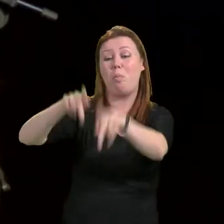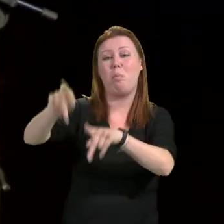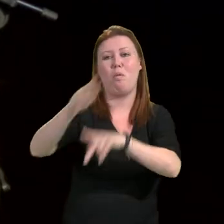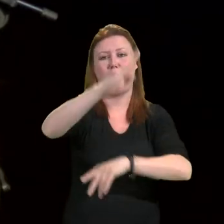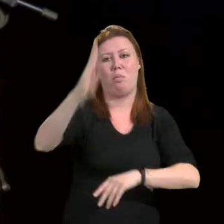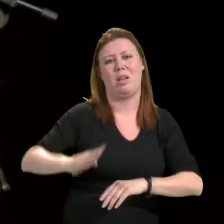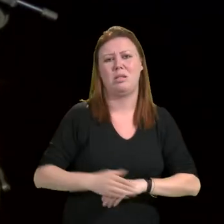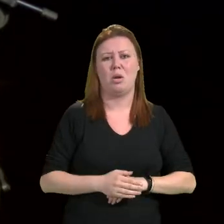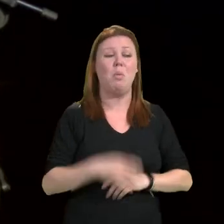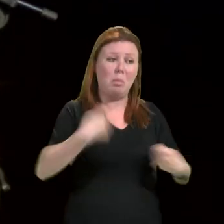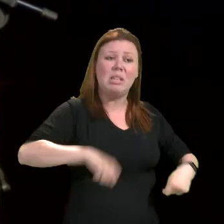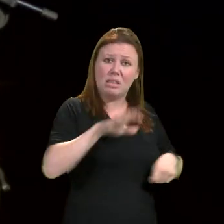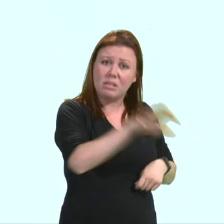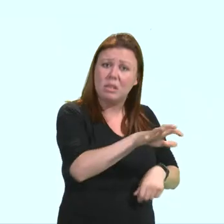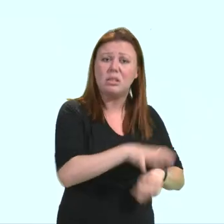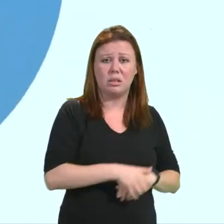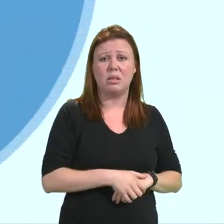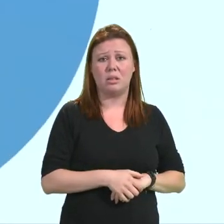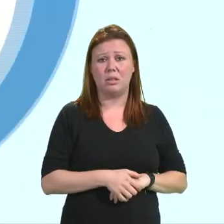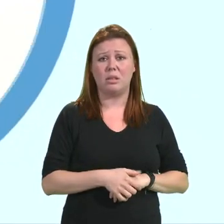E é assim que temos que continuar a ser.